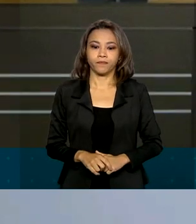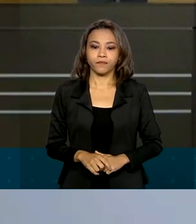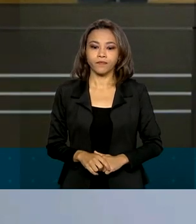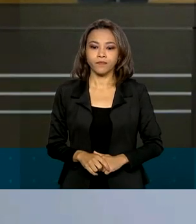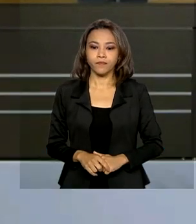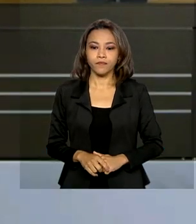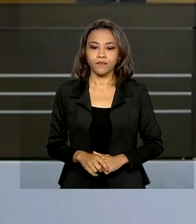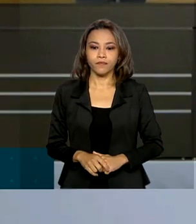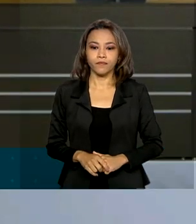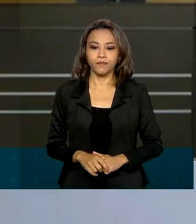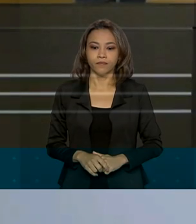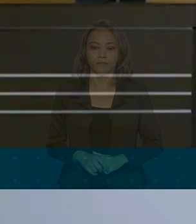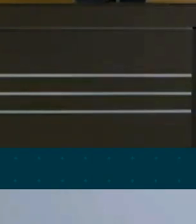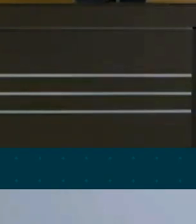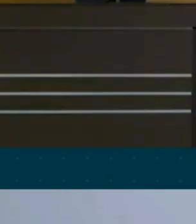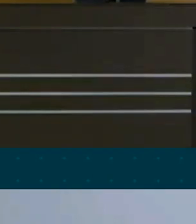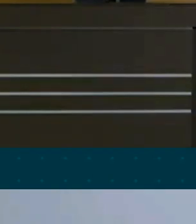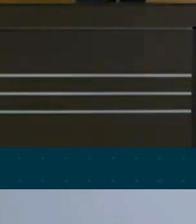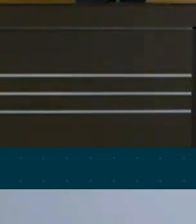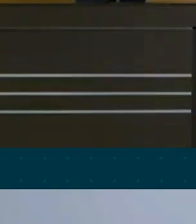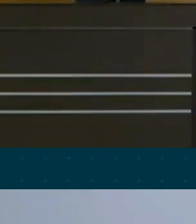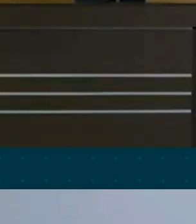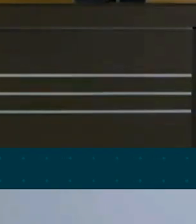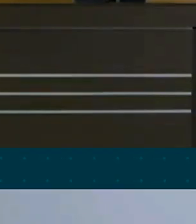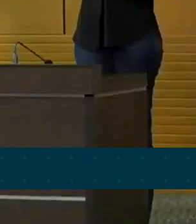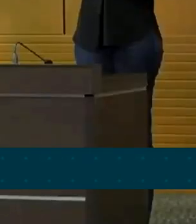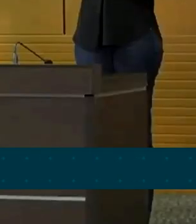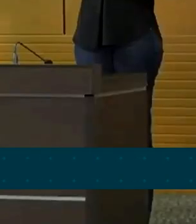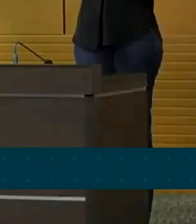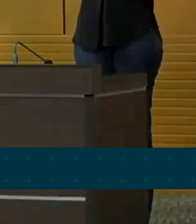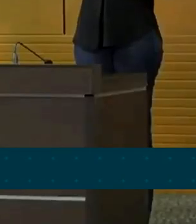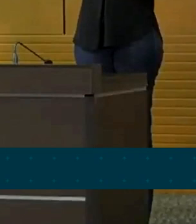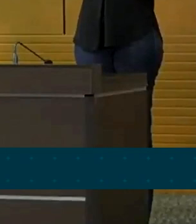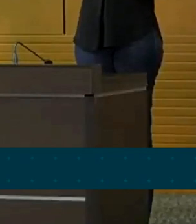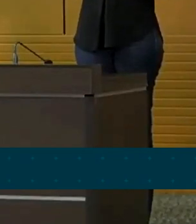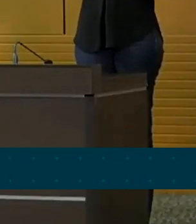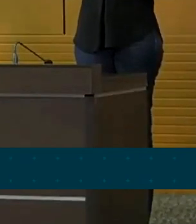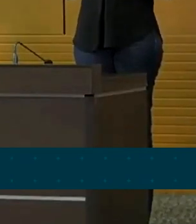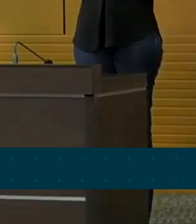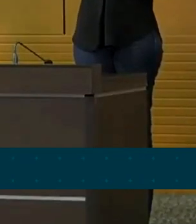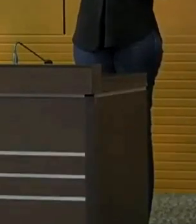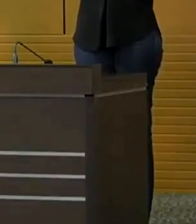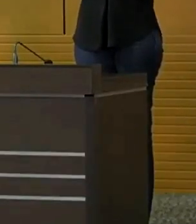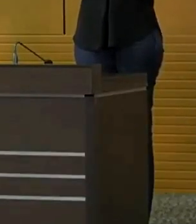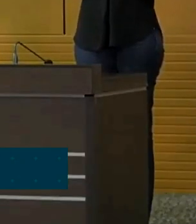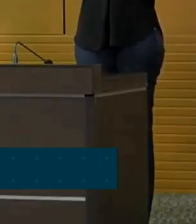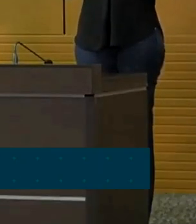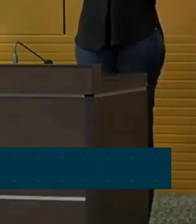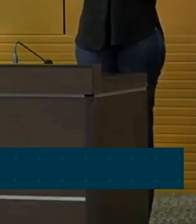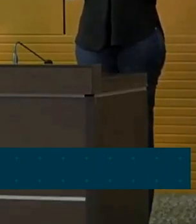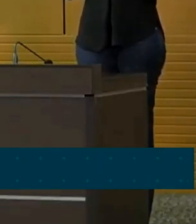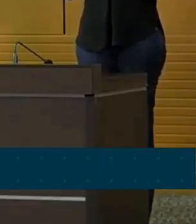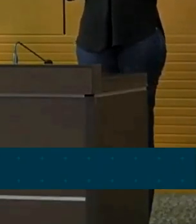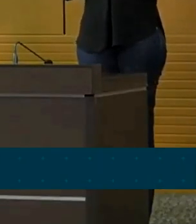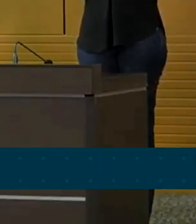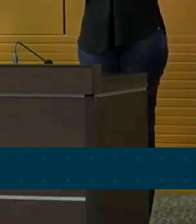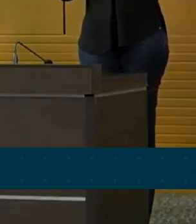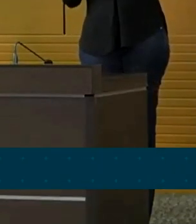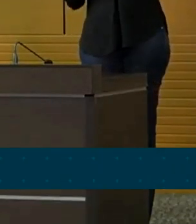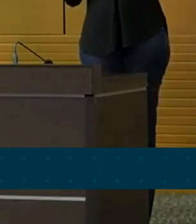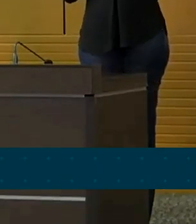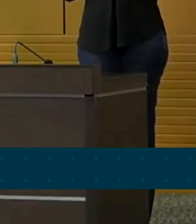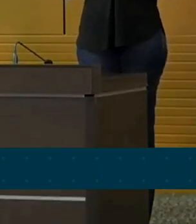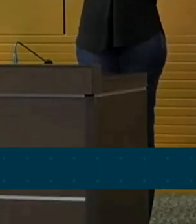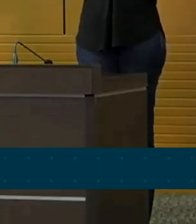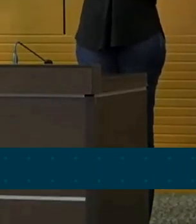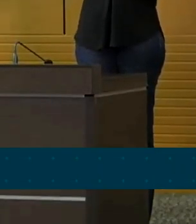despontam para o Brasil como referências naturais, sobretudo por suas contribuições às exitosas reformas educacionais que